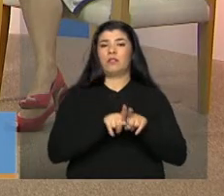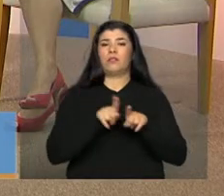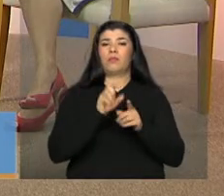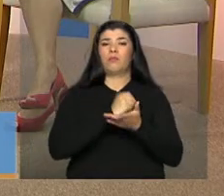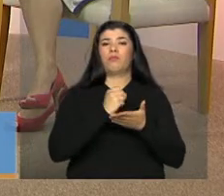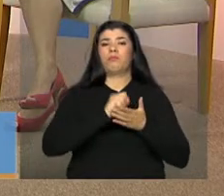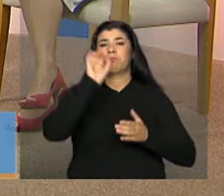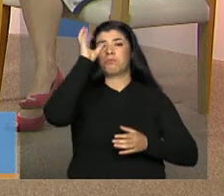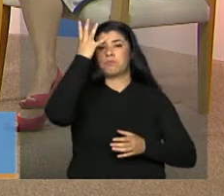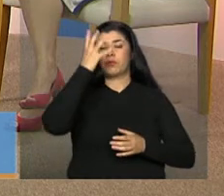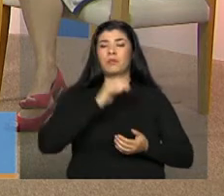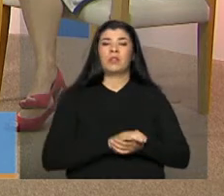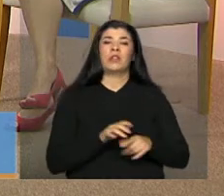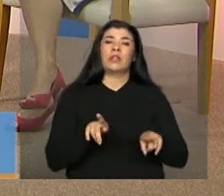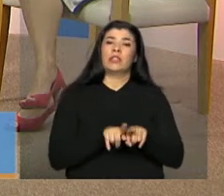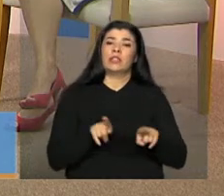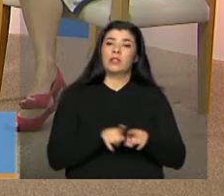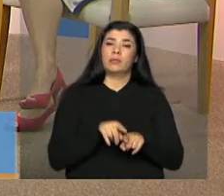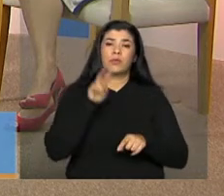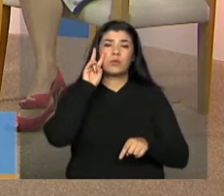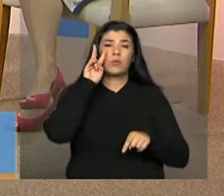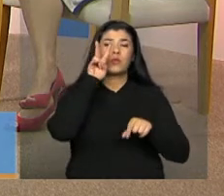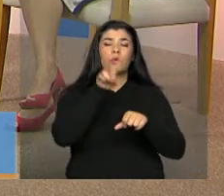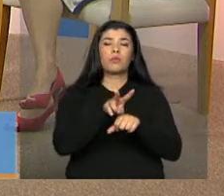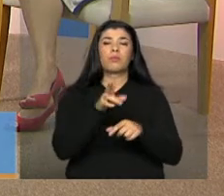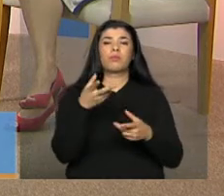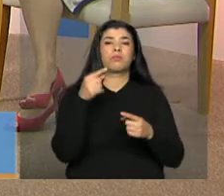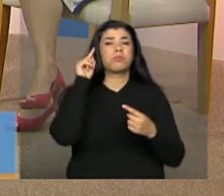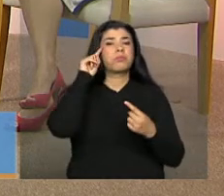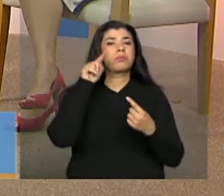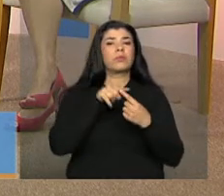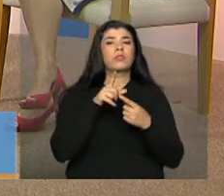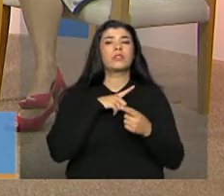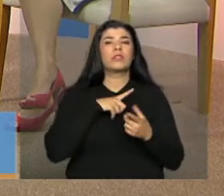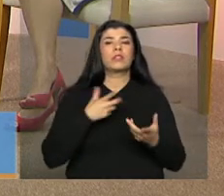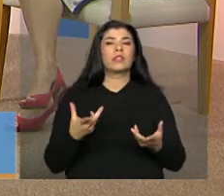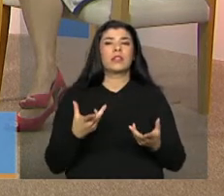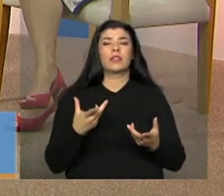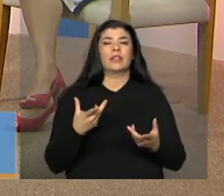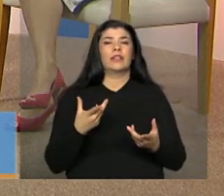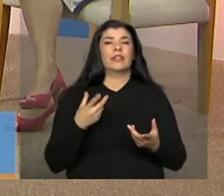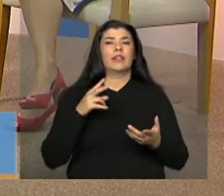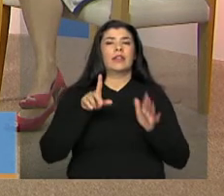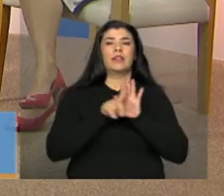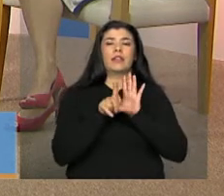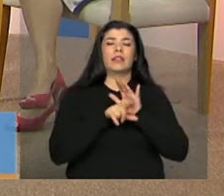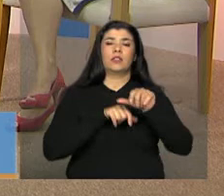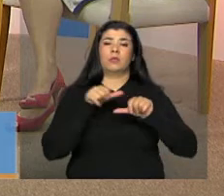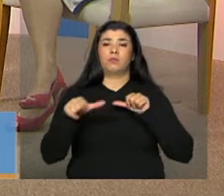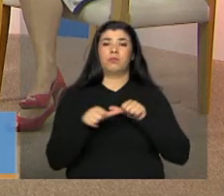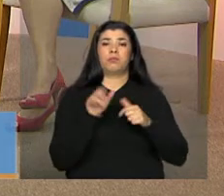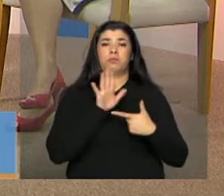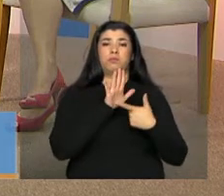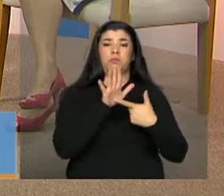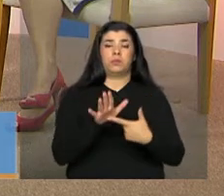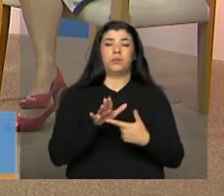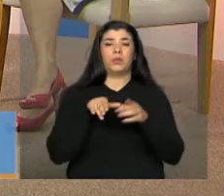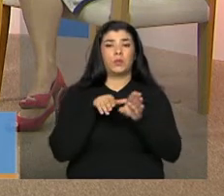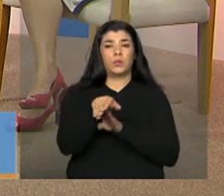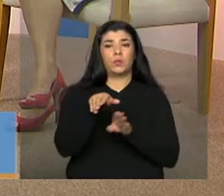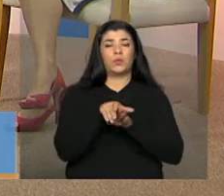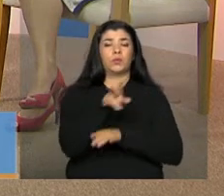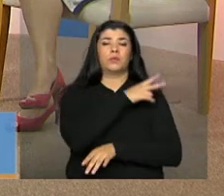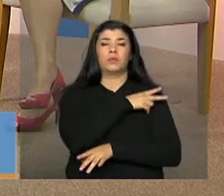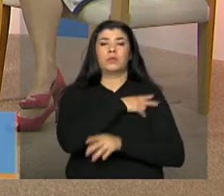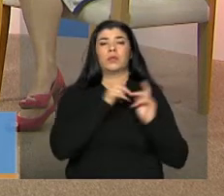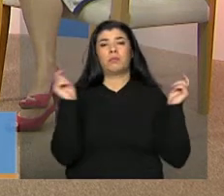não visa só também o recurso federal. Essa lei também tem uma importância significativa também para mostrar para o estado e as orientações também que